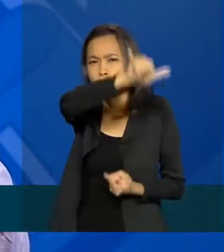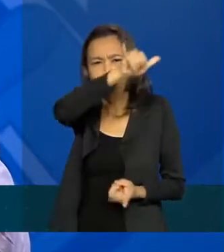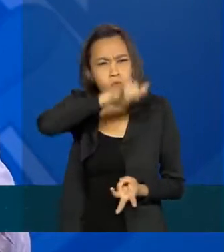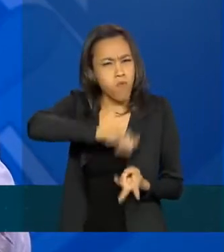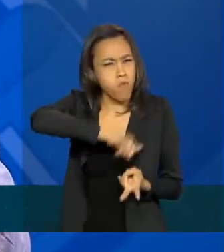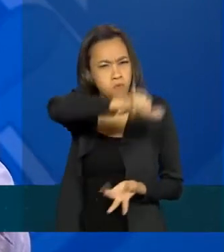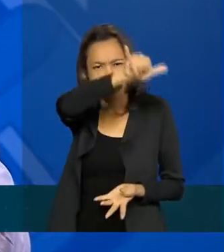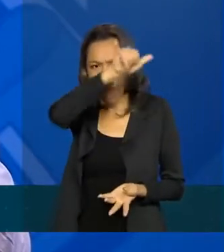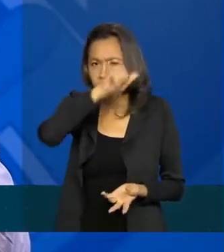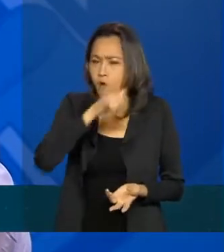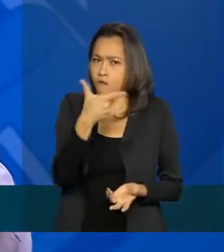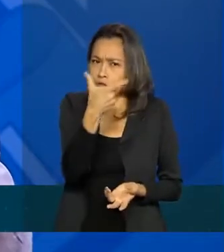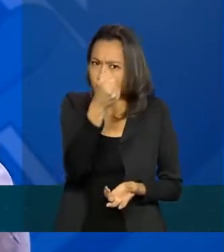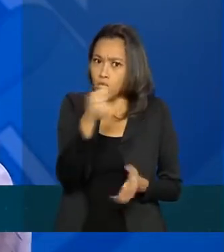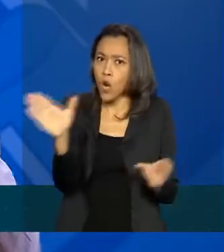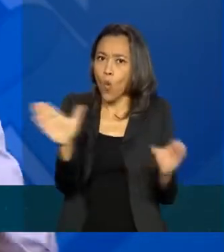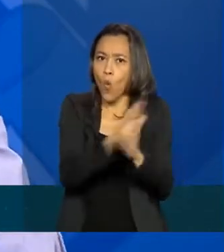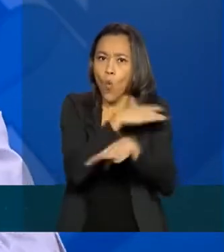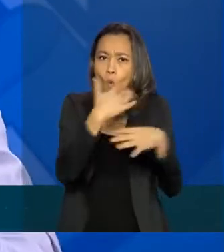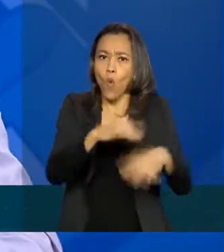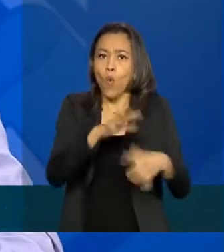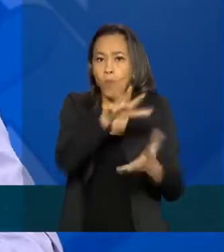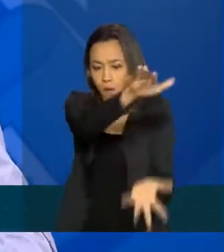só com máscaras para serem distribuídos no país.